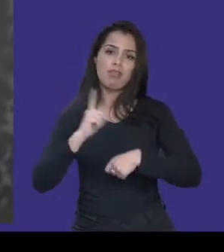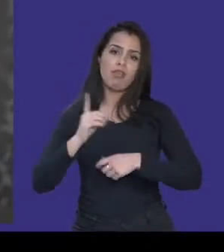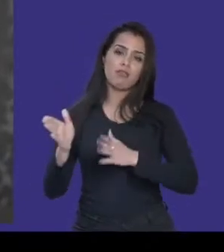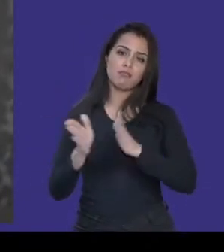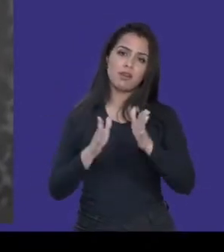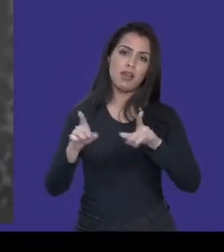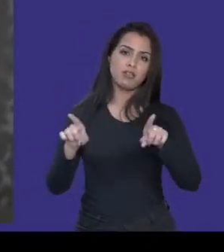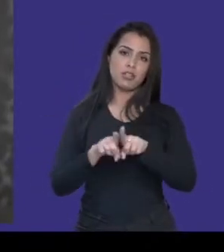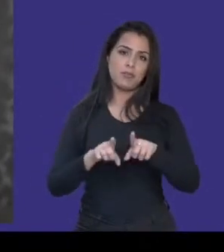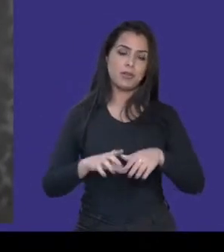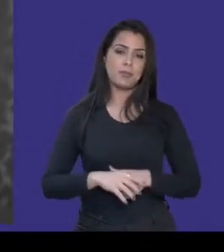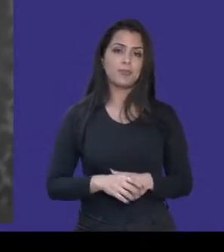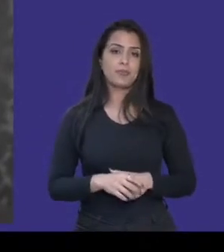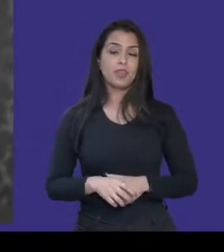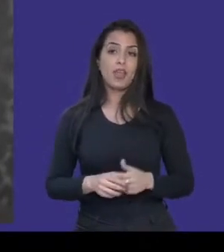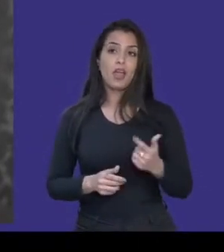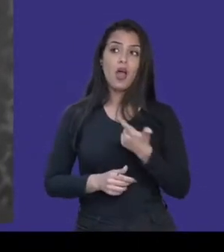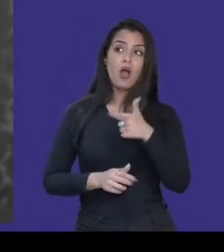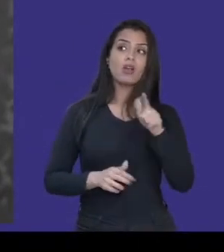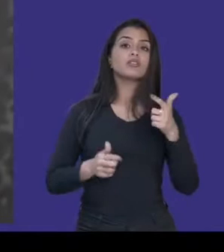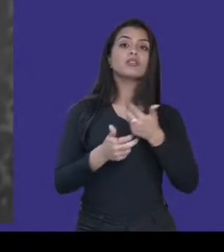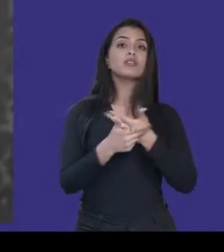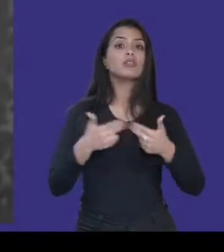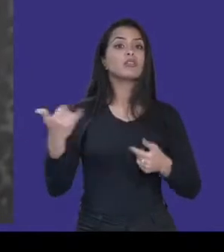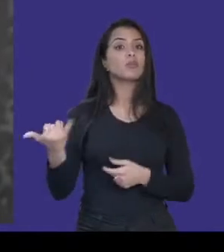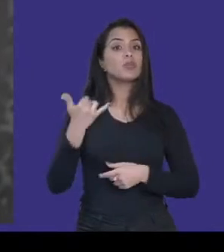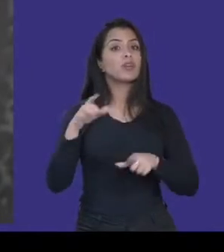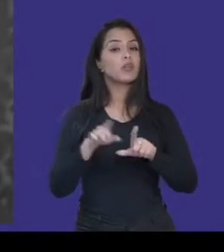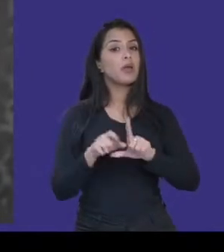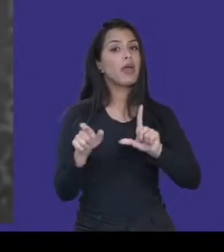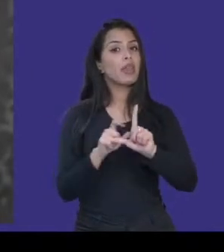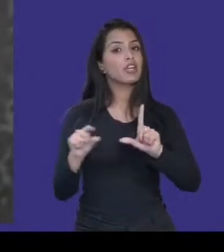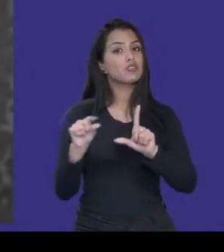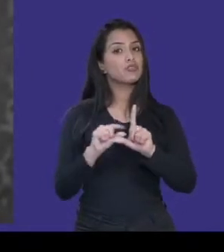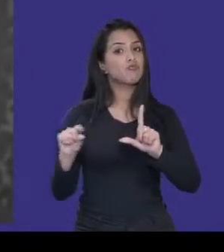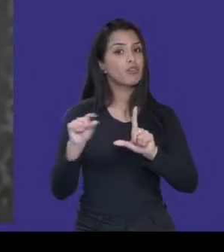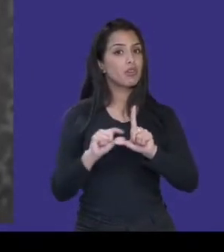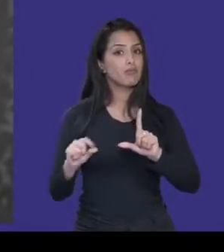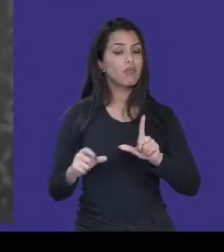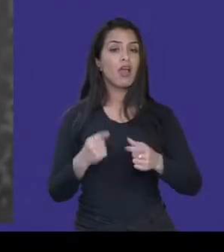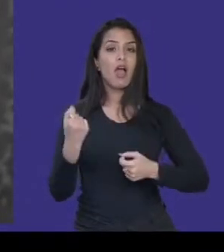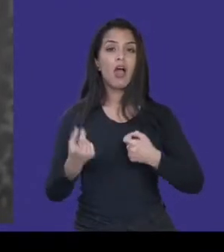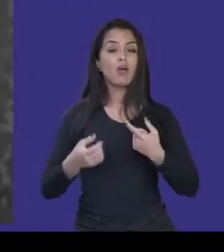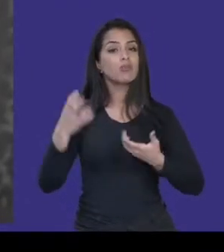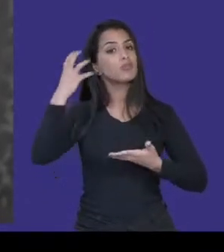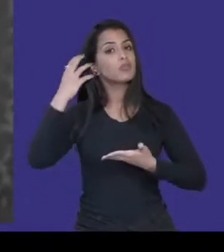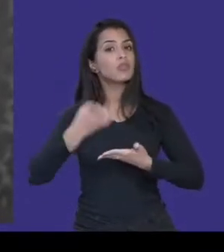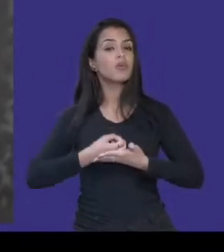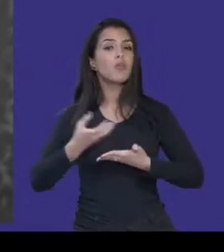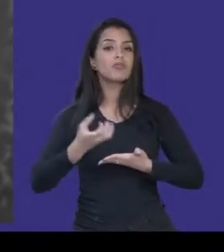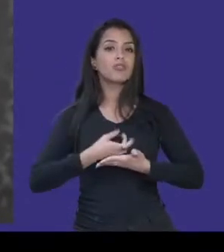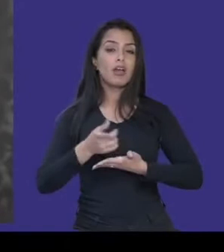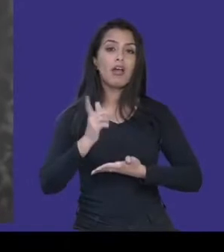E outro ponto importante é fornecer legendas. Alguns podcasts que incluem o elemento de vídeo, como a gente citou, por